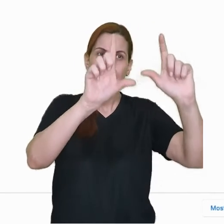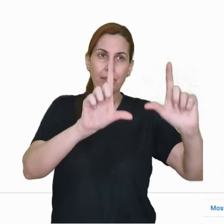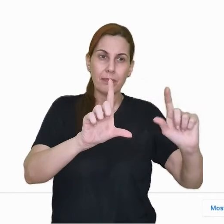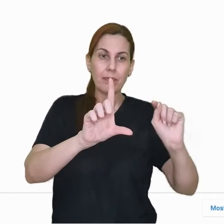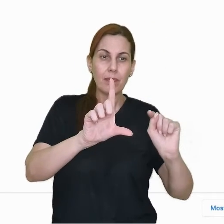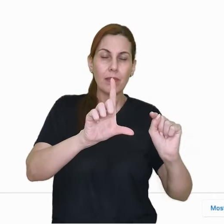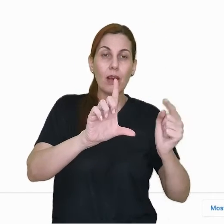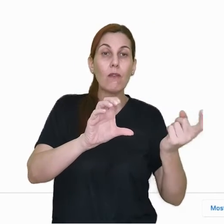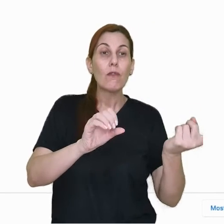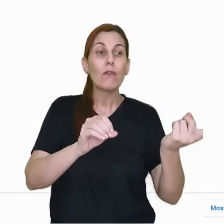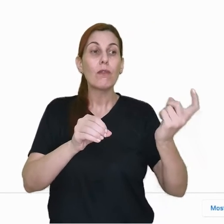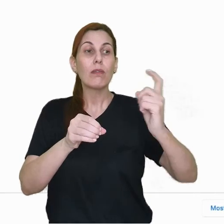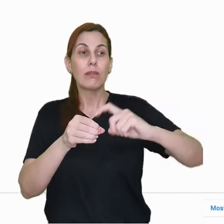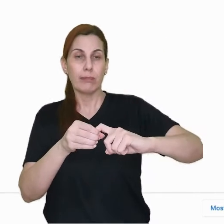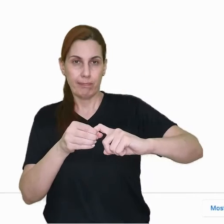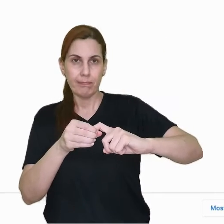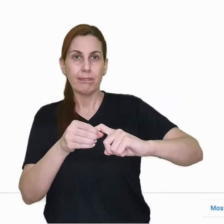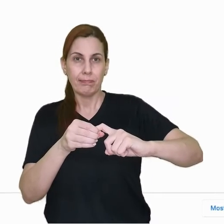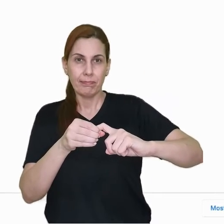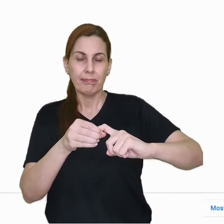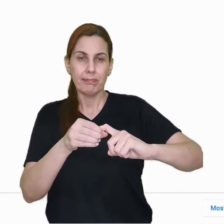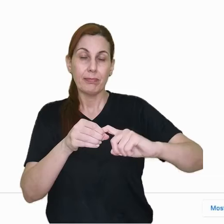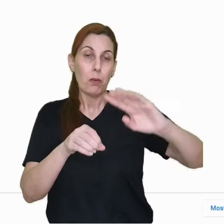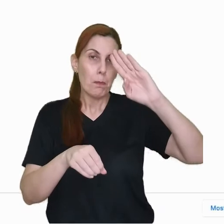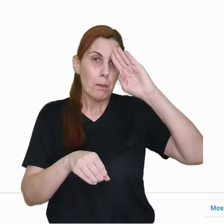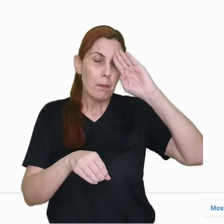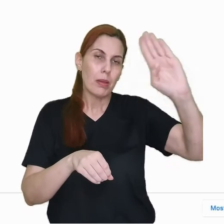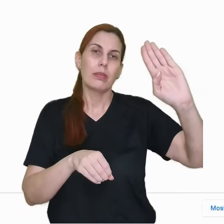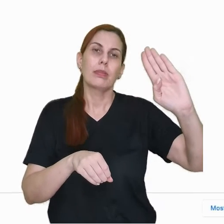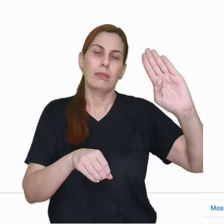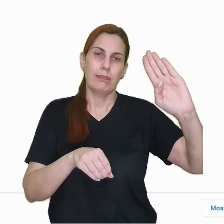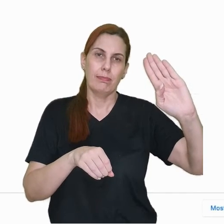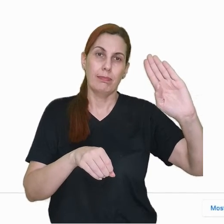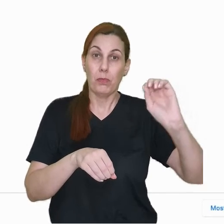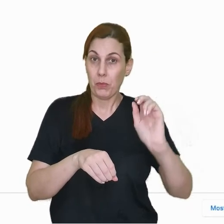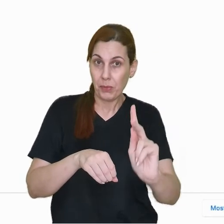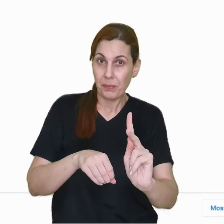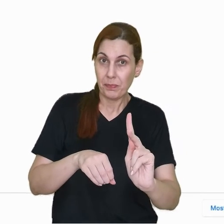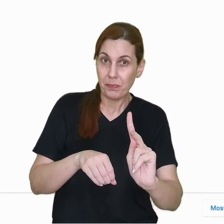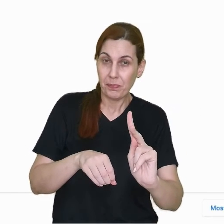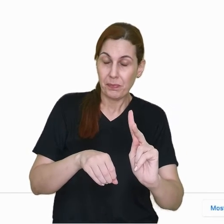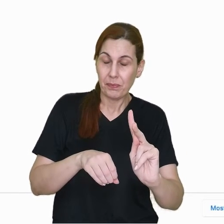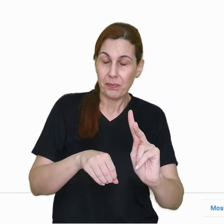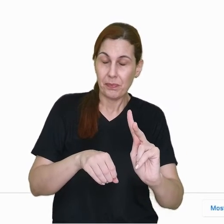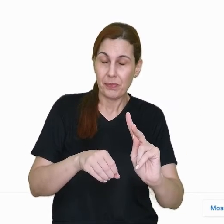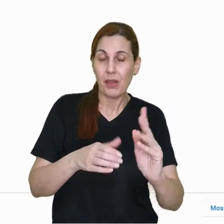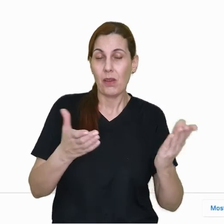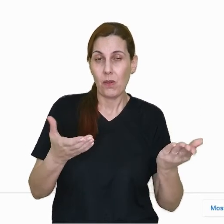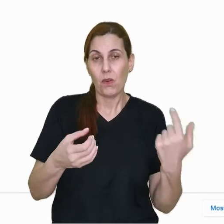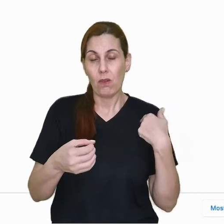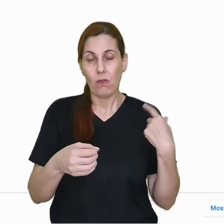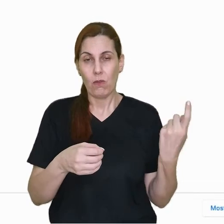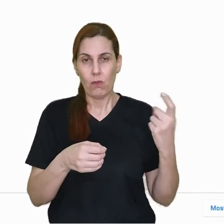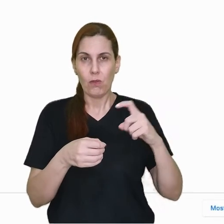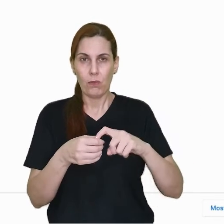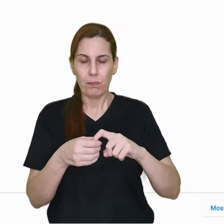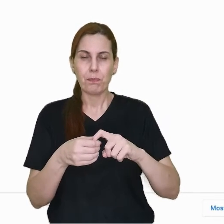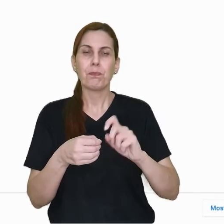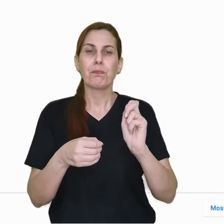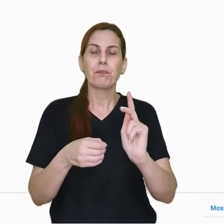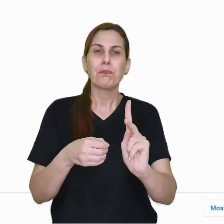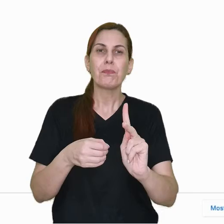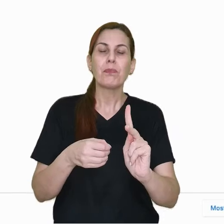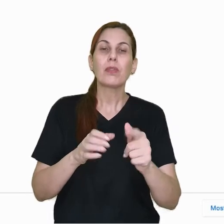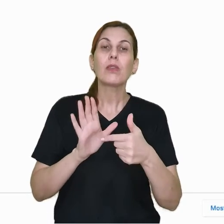vai voltar para a parte principal, tá certo? Vou voltar lá para a minha turma, tá? E